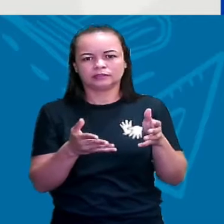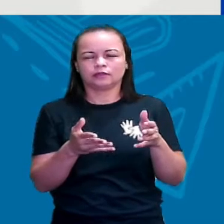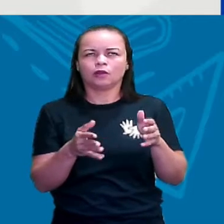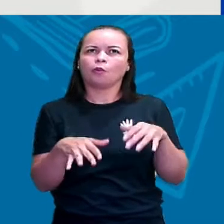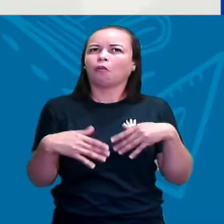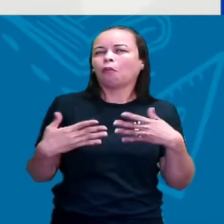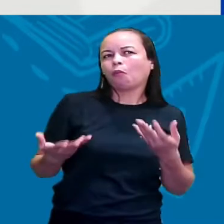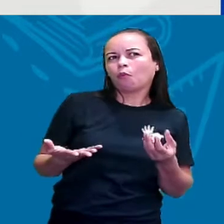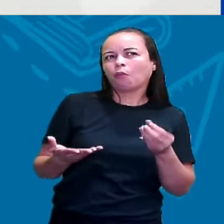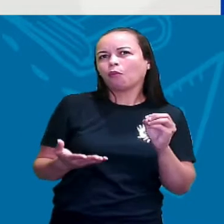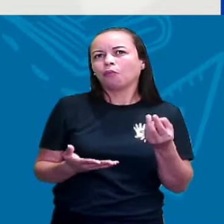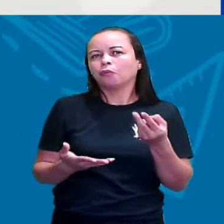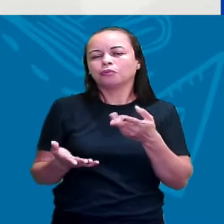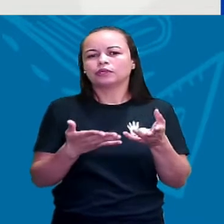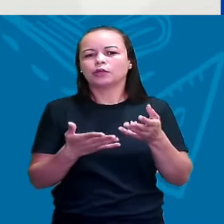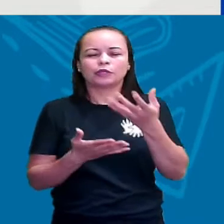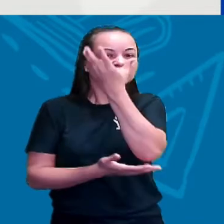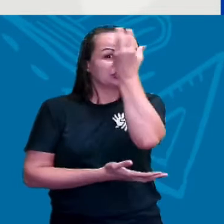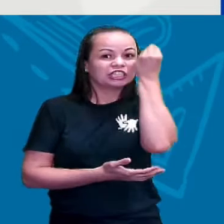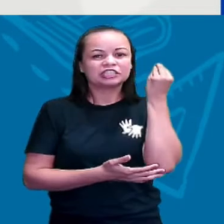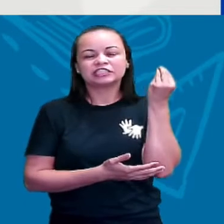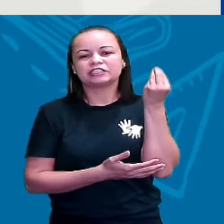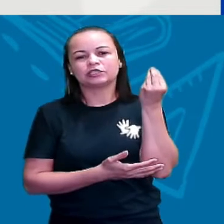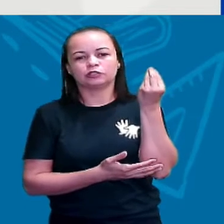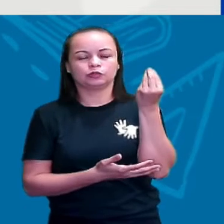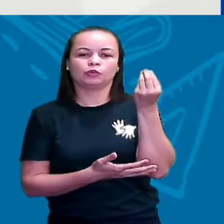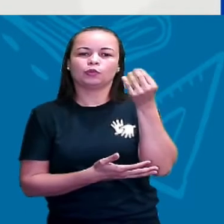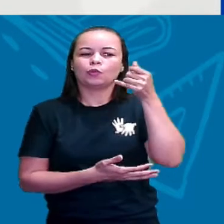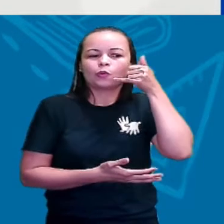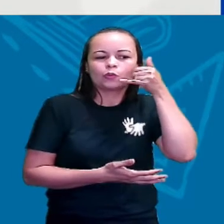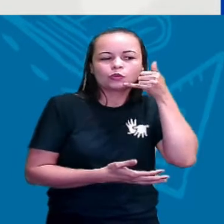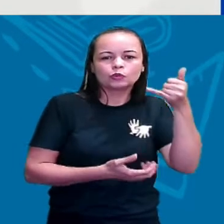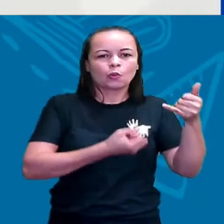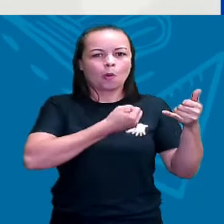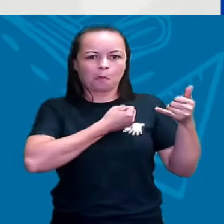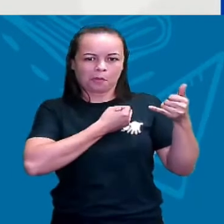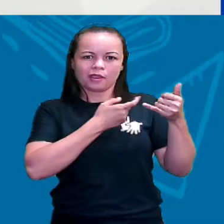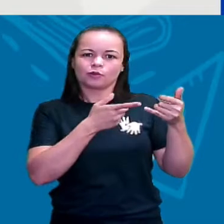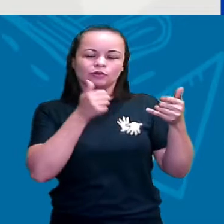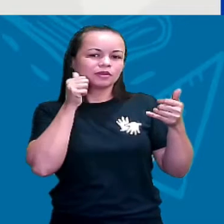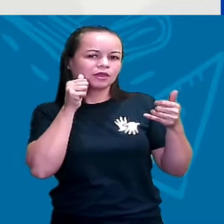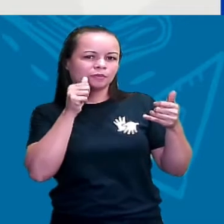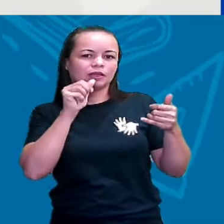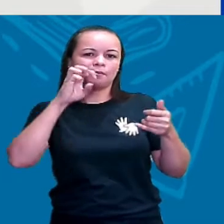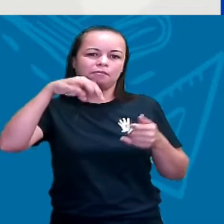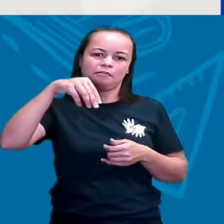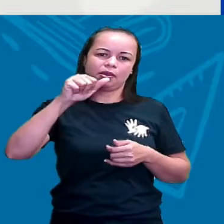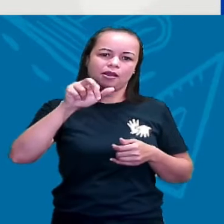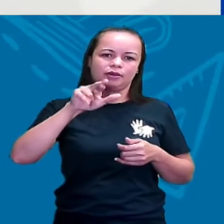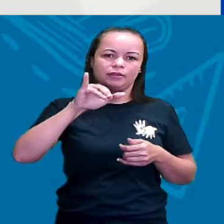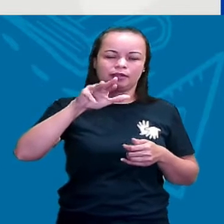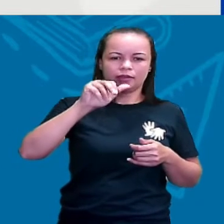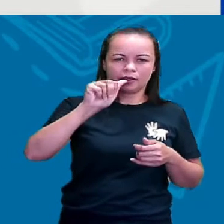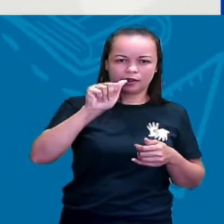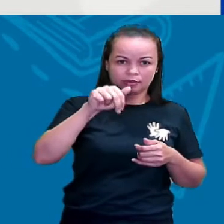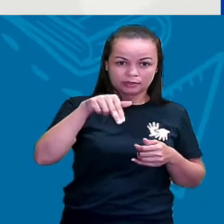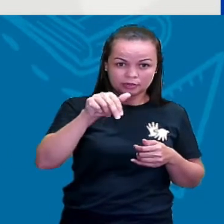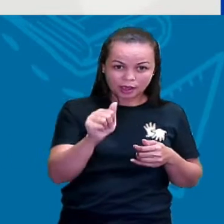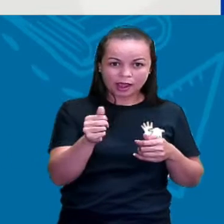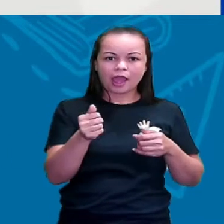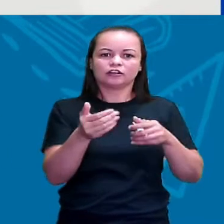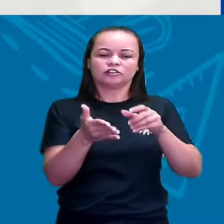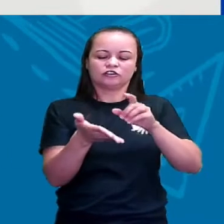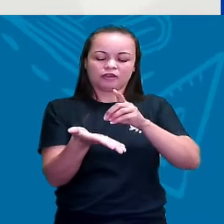telefone de Mariana. A gente vai lá na agenda, procura lá na letrinha